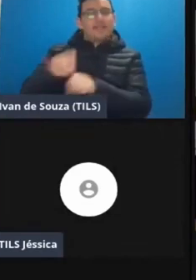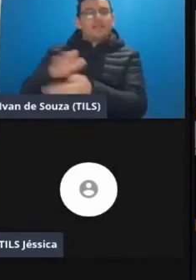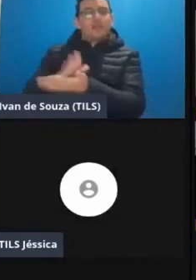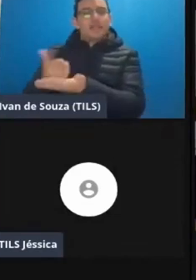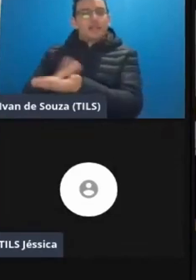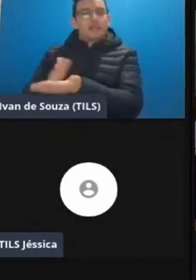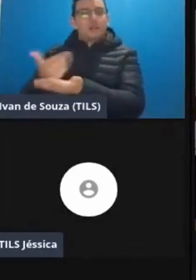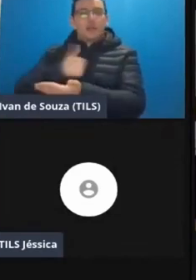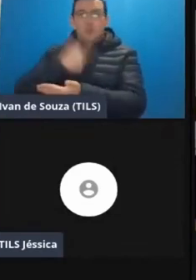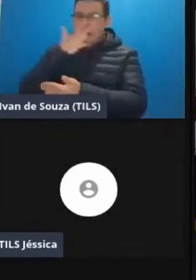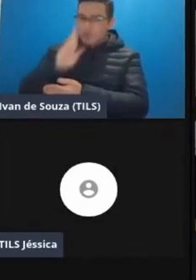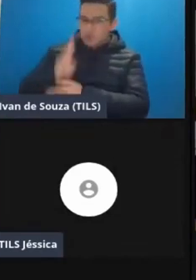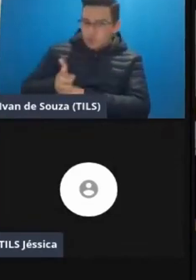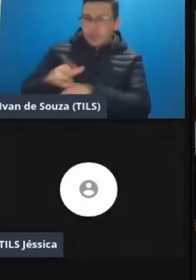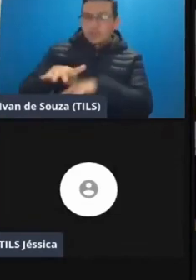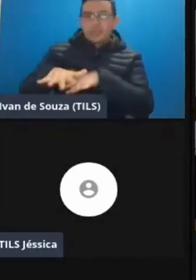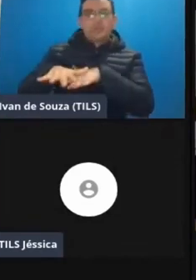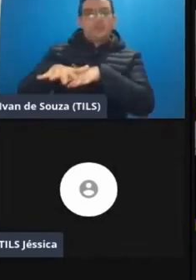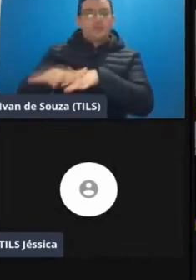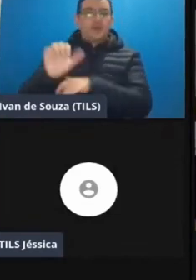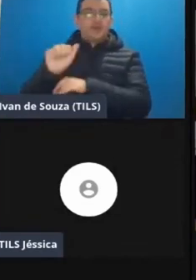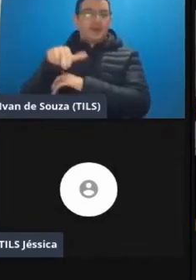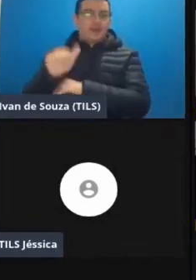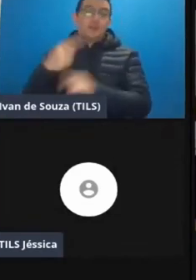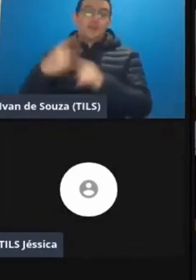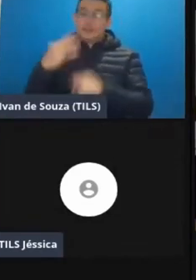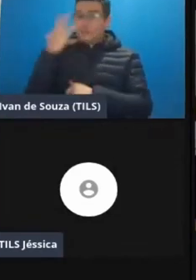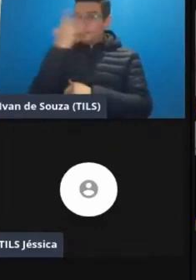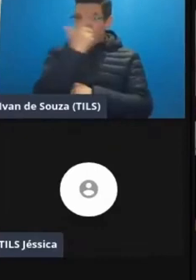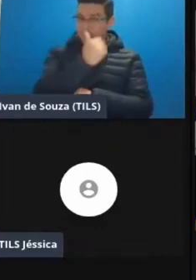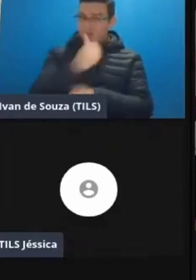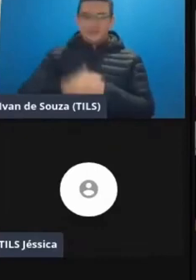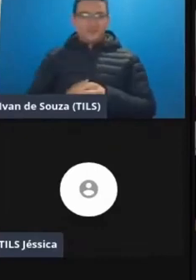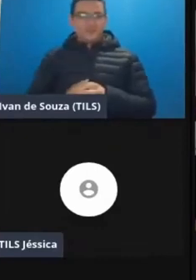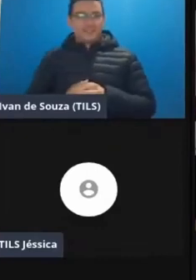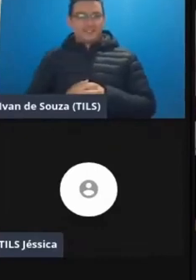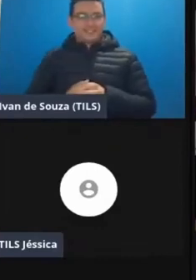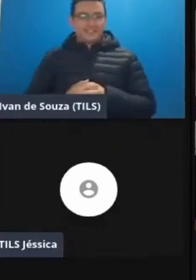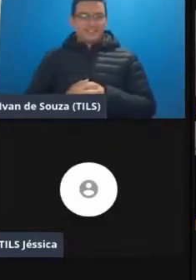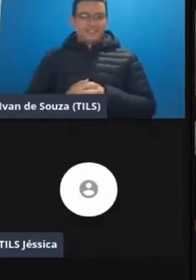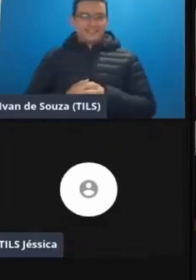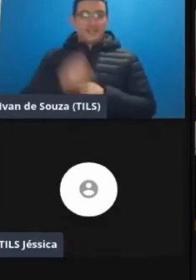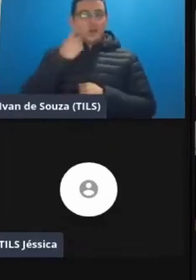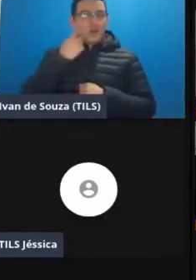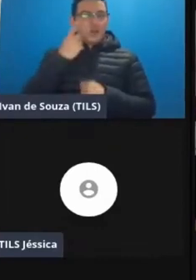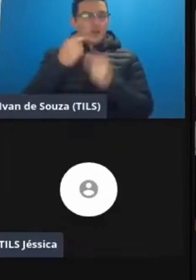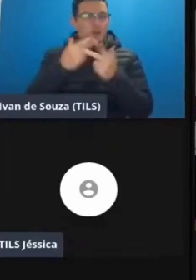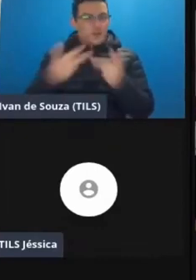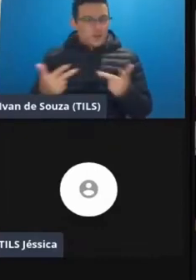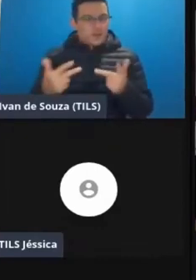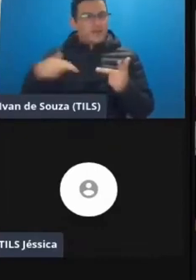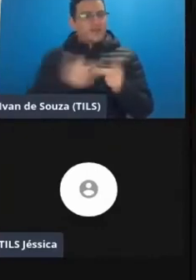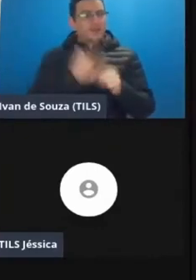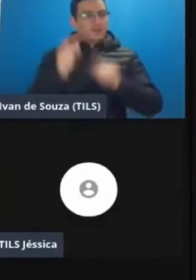acho que vamos e seguimos nesse movimento aqui tá bem bonito olha é uma coisa que a